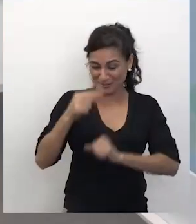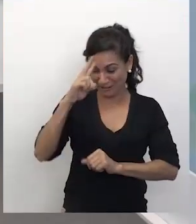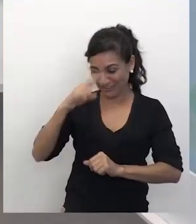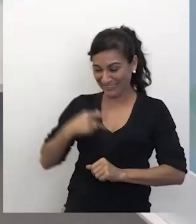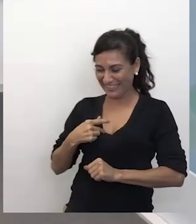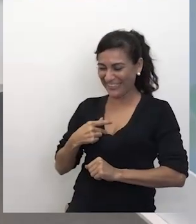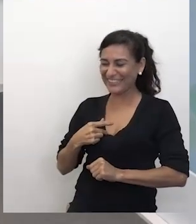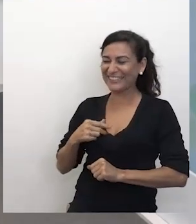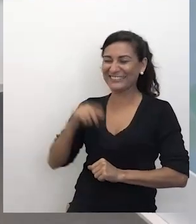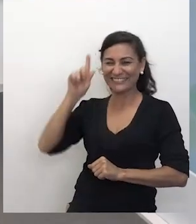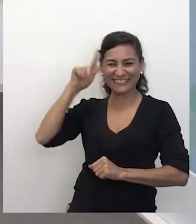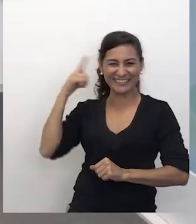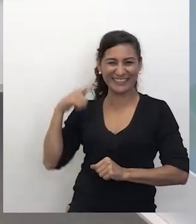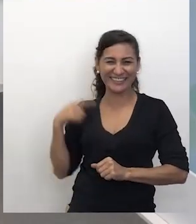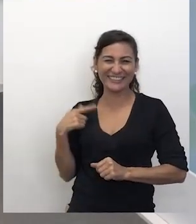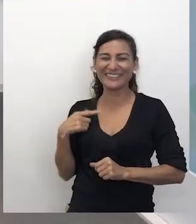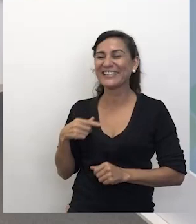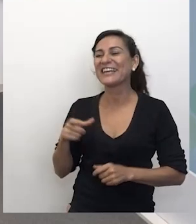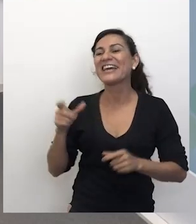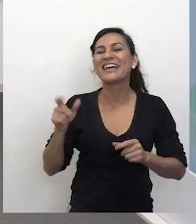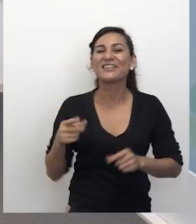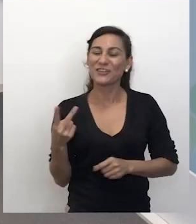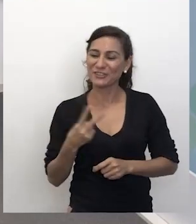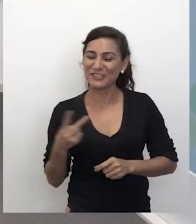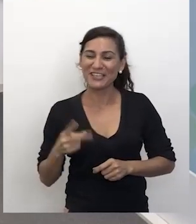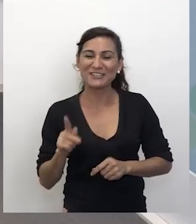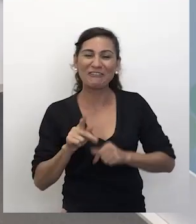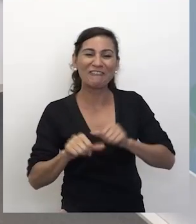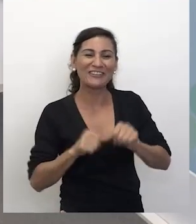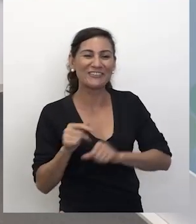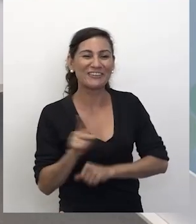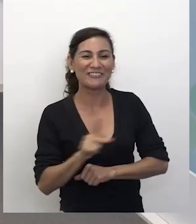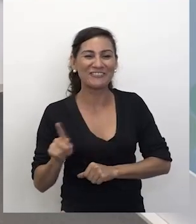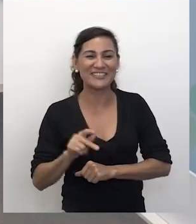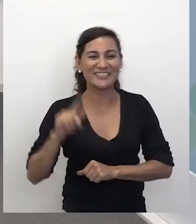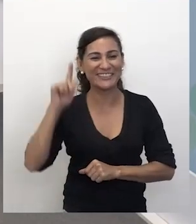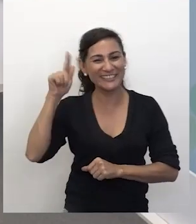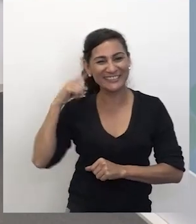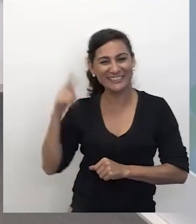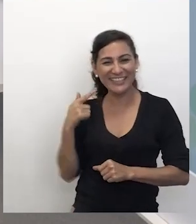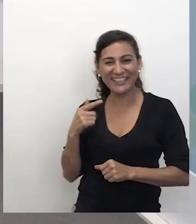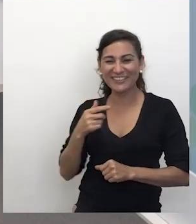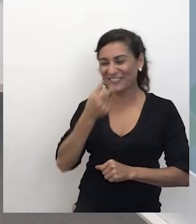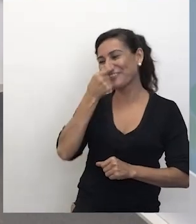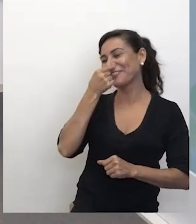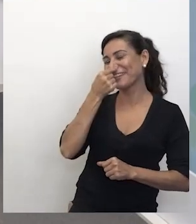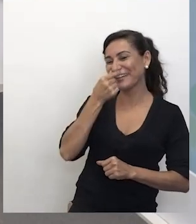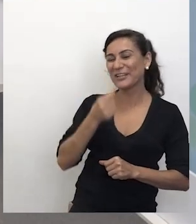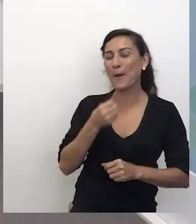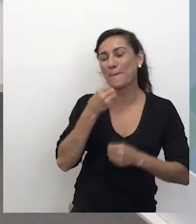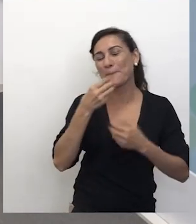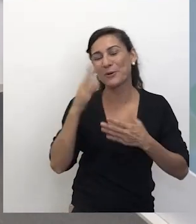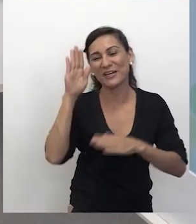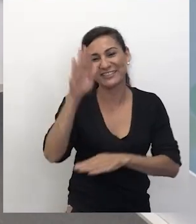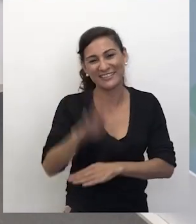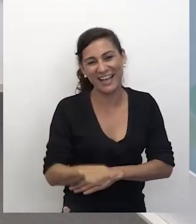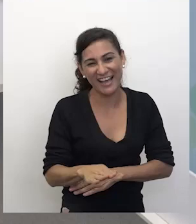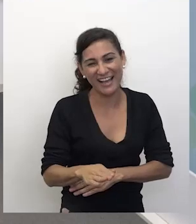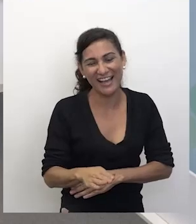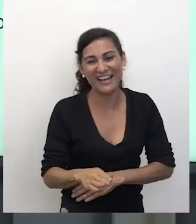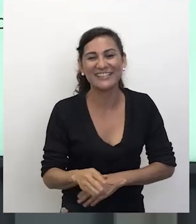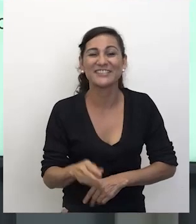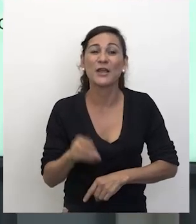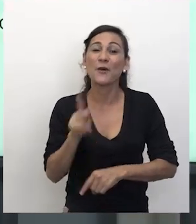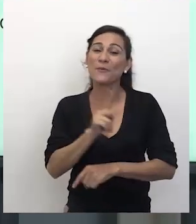ao meu lado! Eu sou a professora Jennifer, às vezes Fabiana, gente! O é isso? Boa tarde, estudantes, colegas